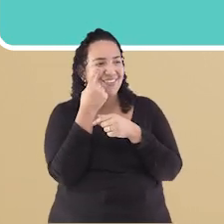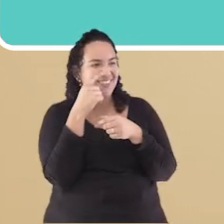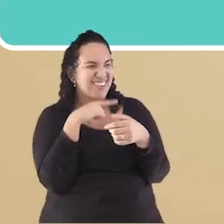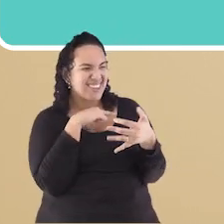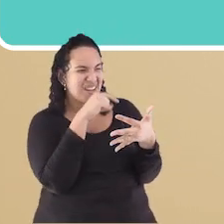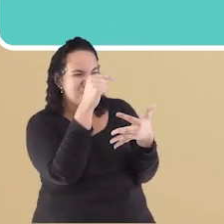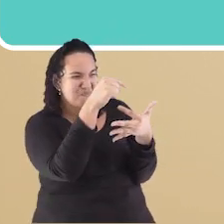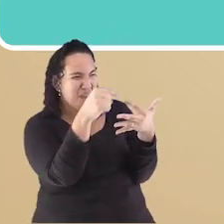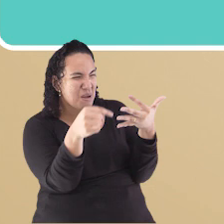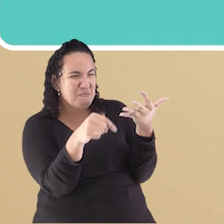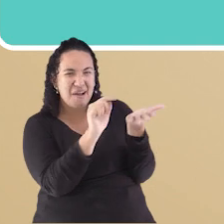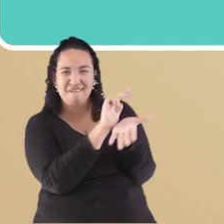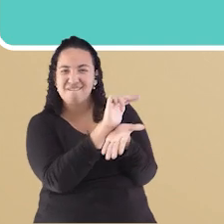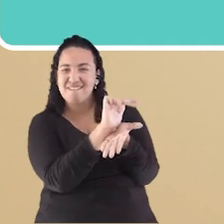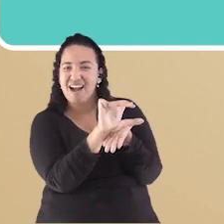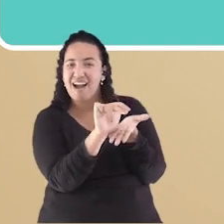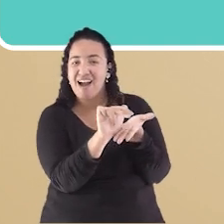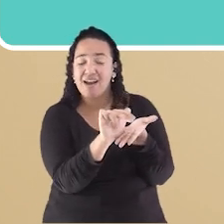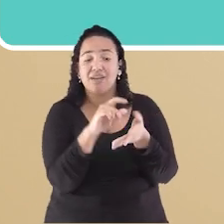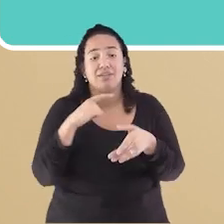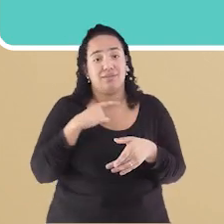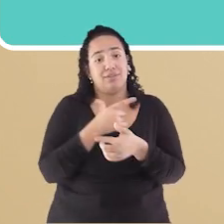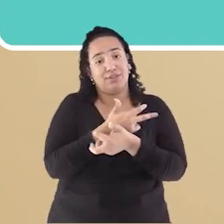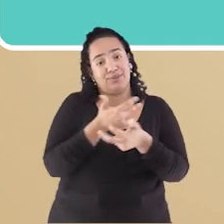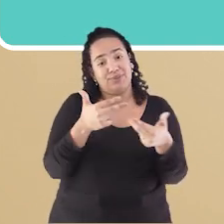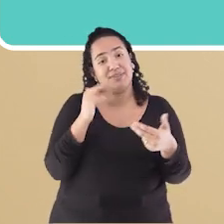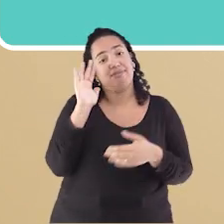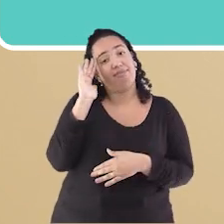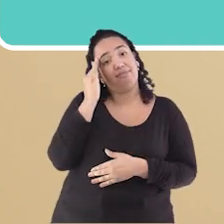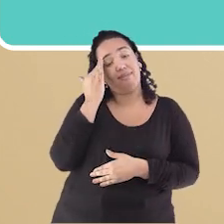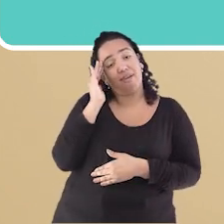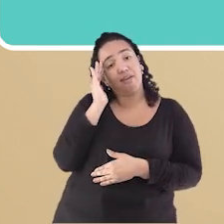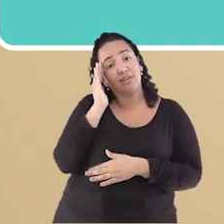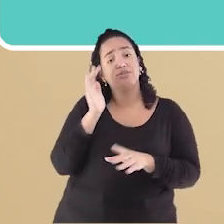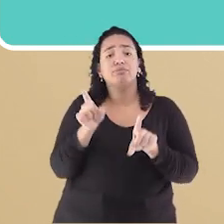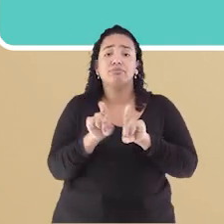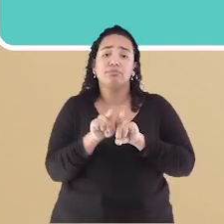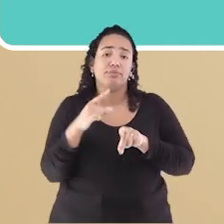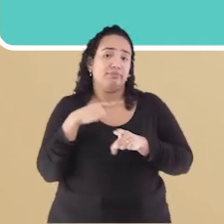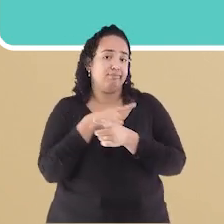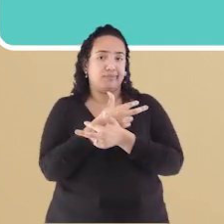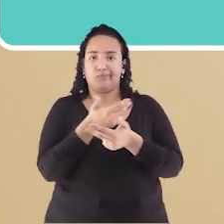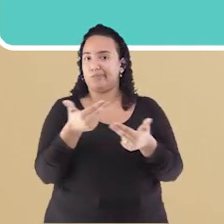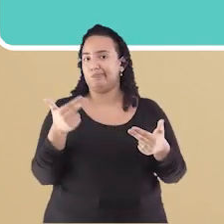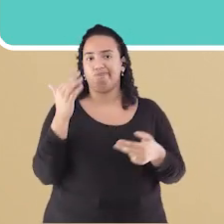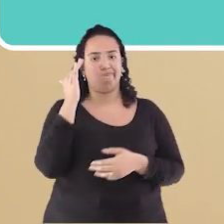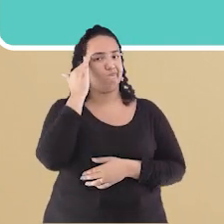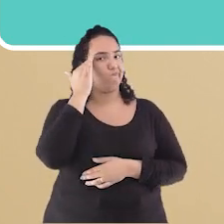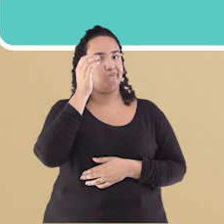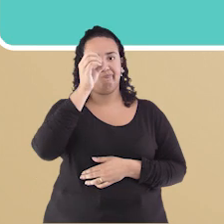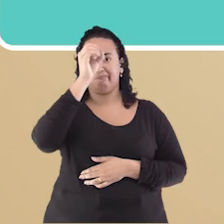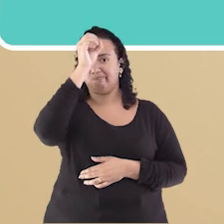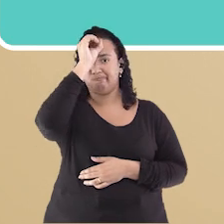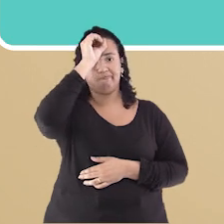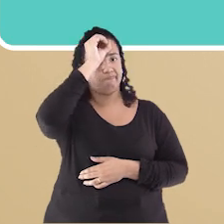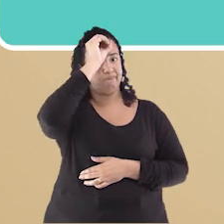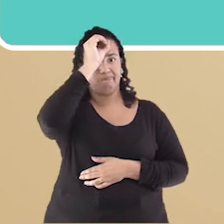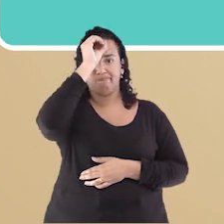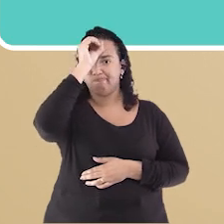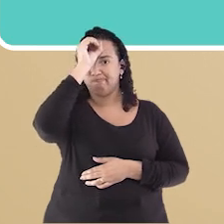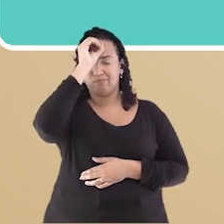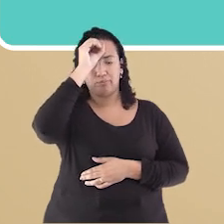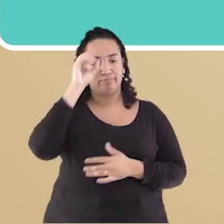mundo Há coisas que a gente entende E coisas que a gente não entende